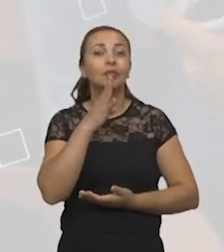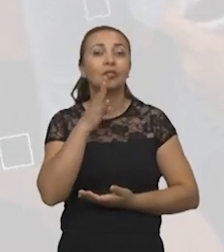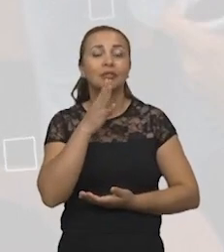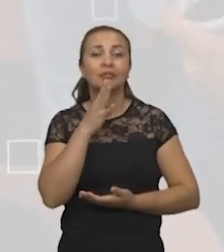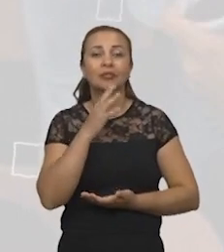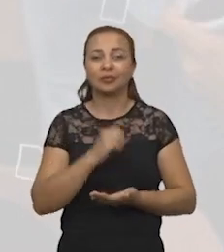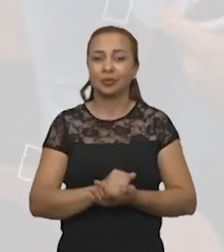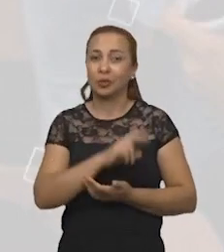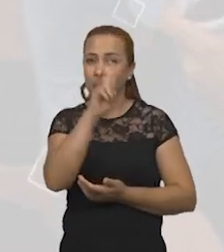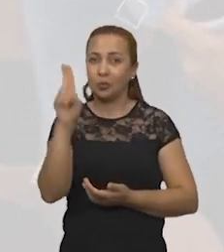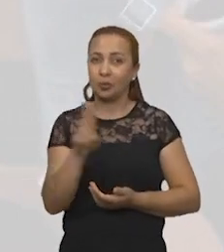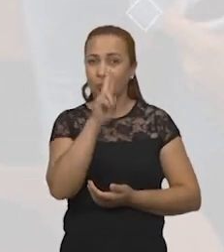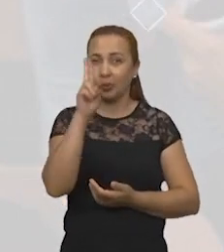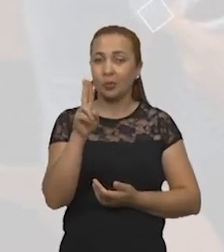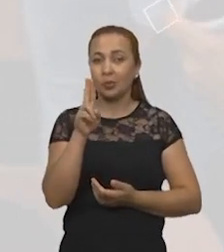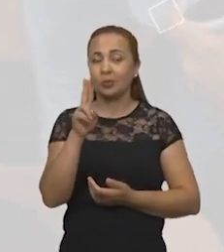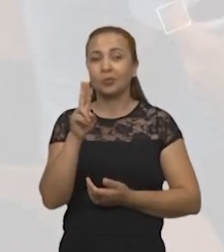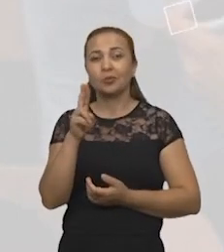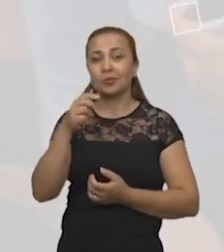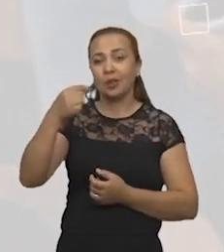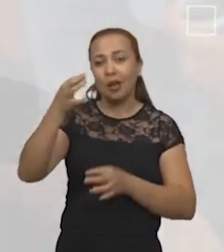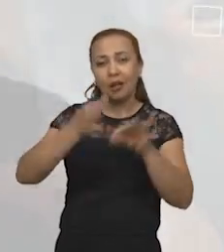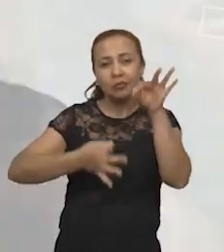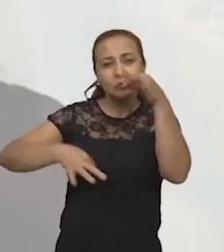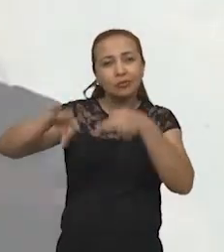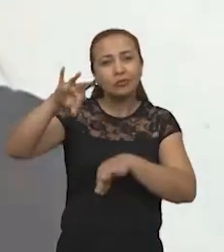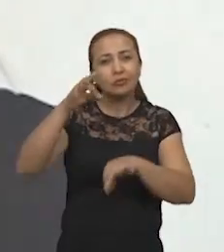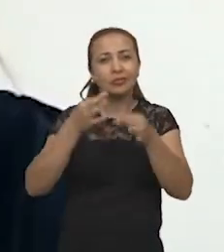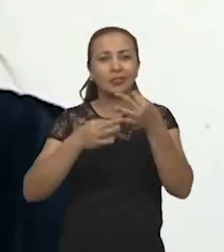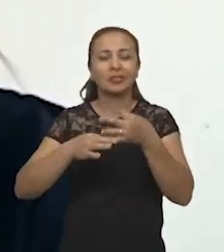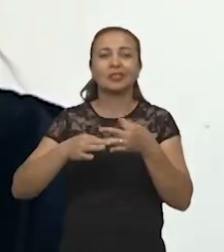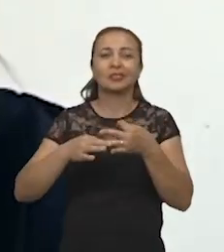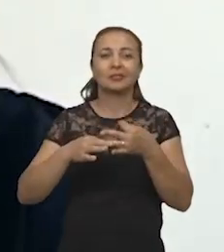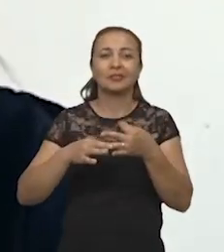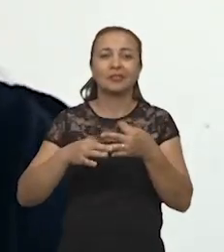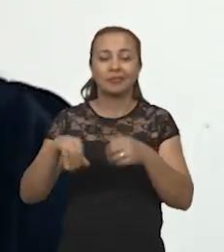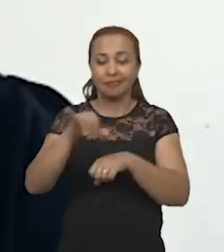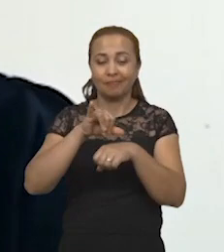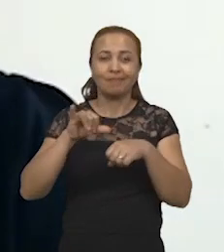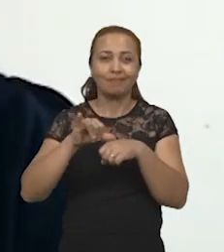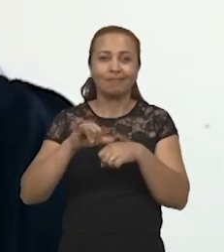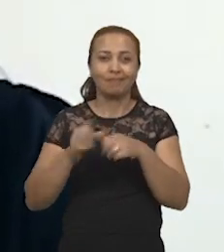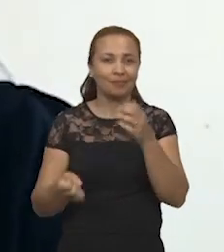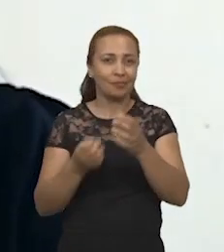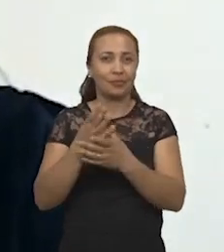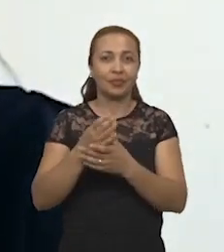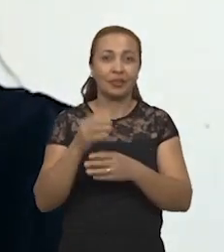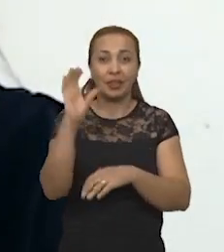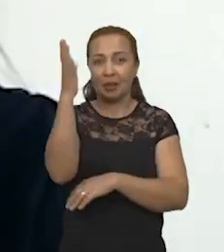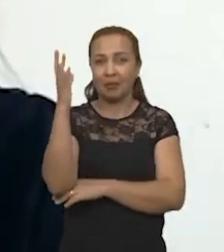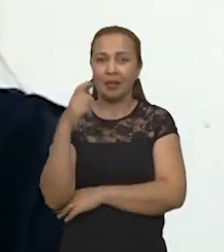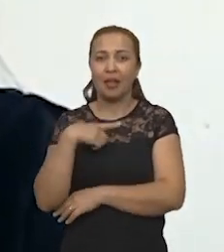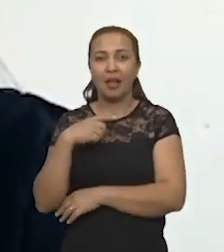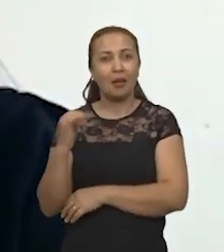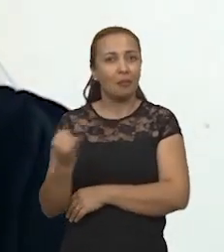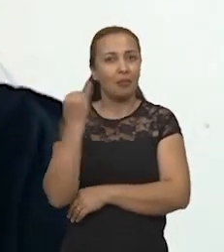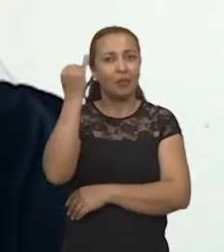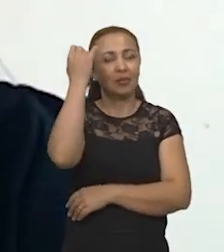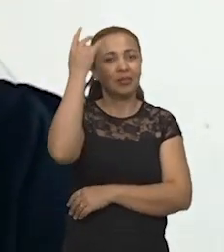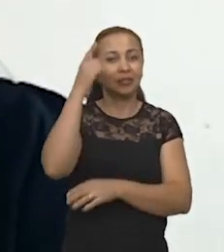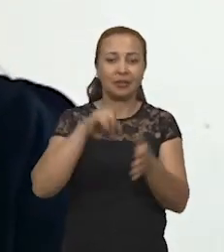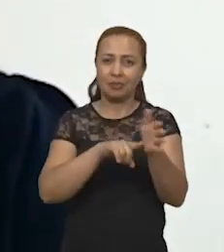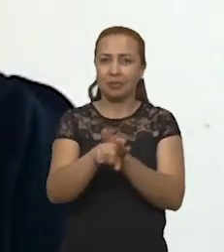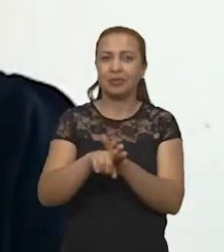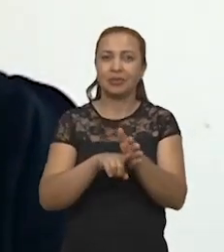O uso de substâncias provenientes das plantas tem um destaque na pesquisa científica.